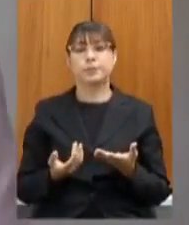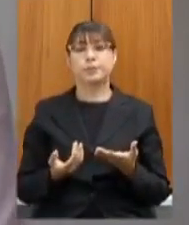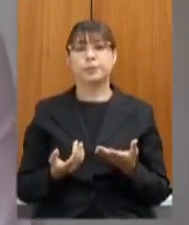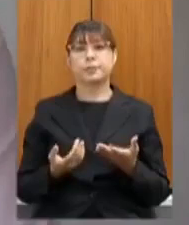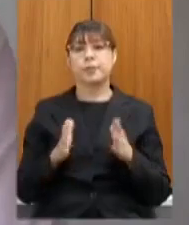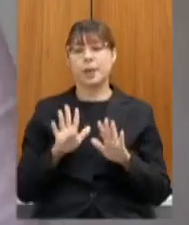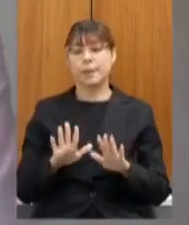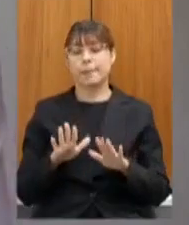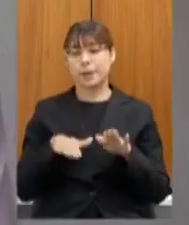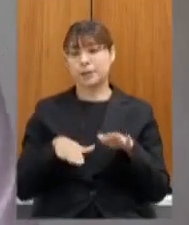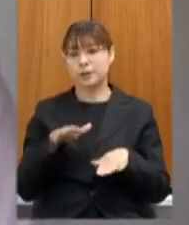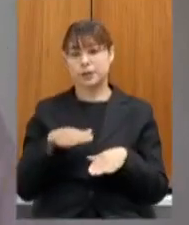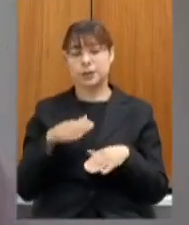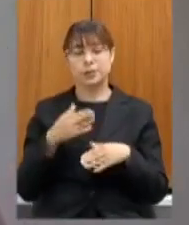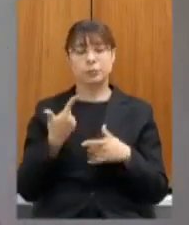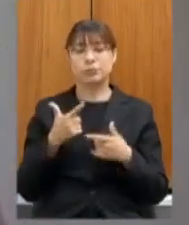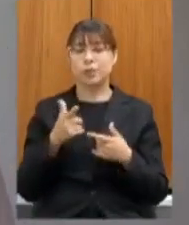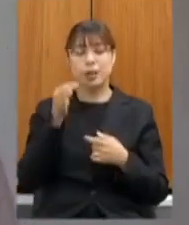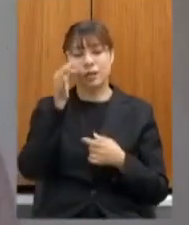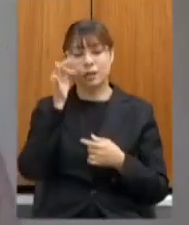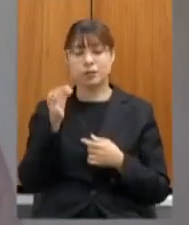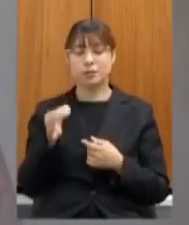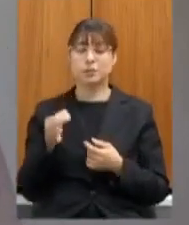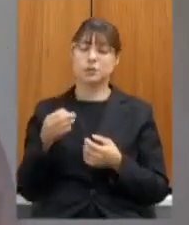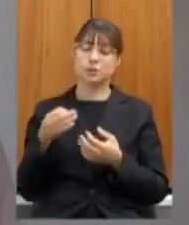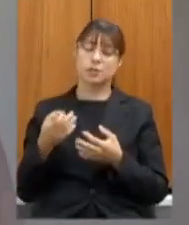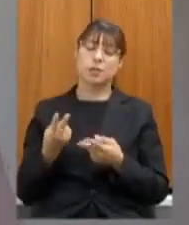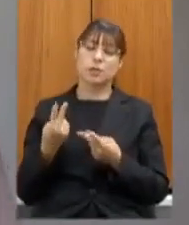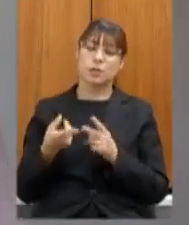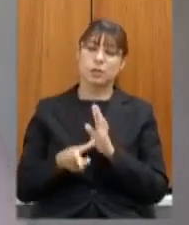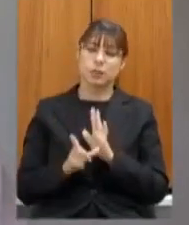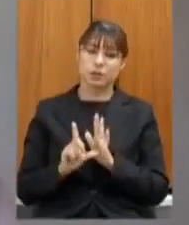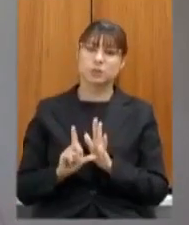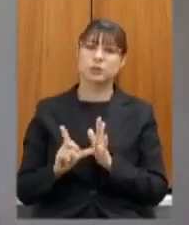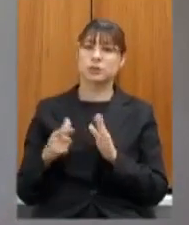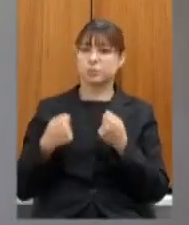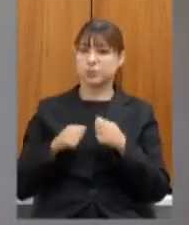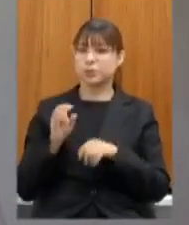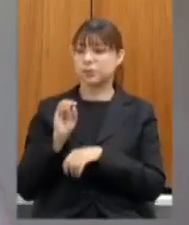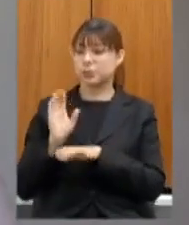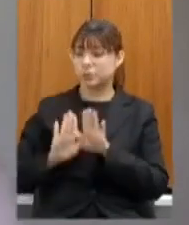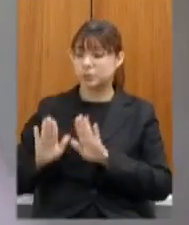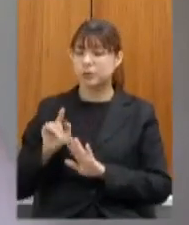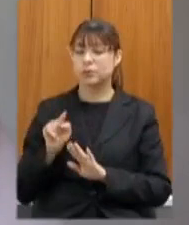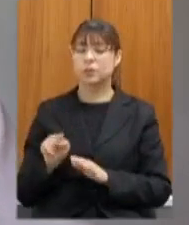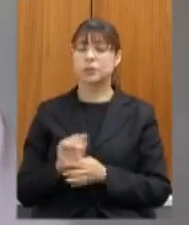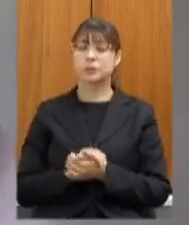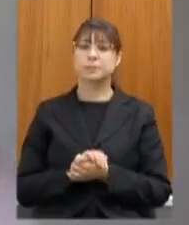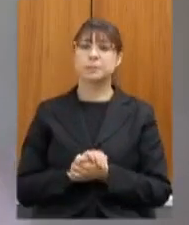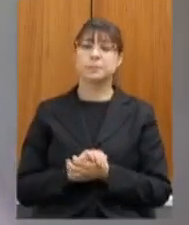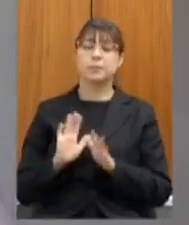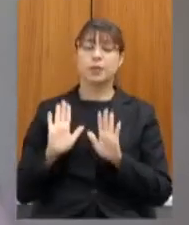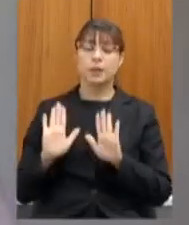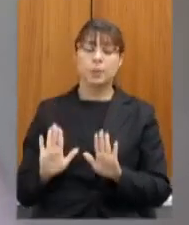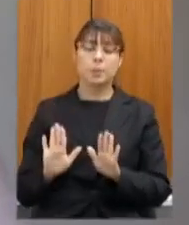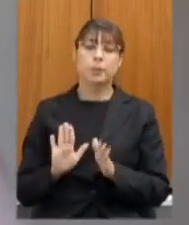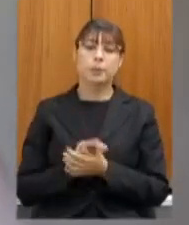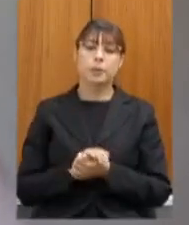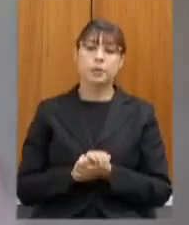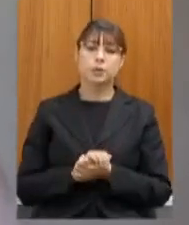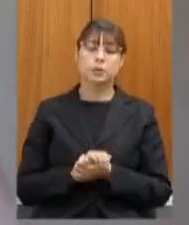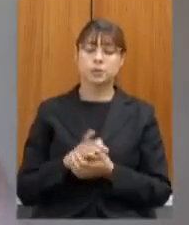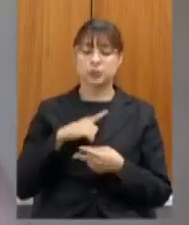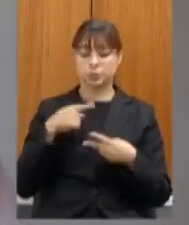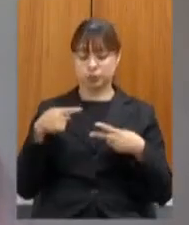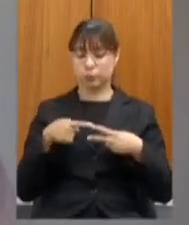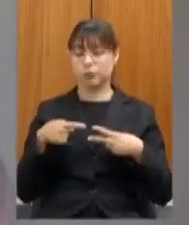não tanta atenção como deveria ter sido tratado como deve ter sido tratado mas assim esses dois